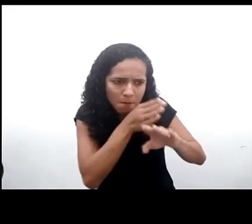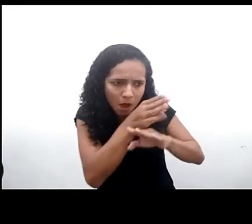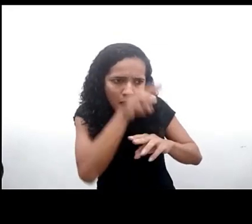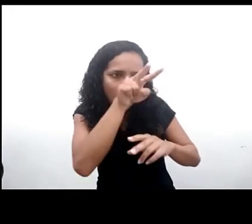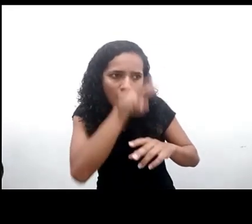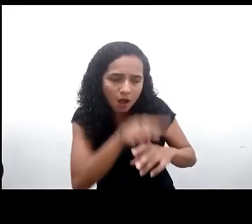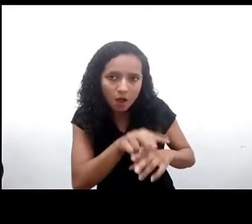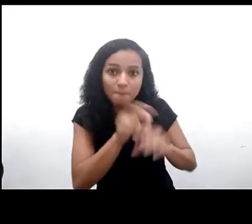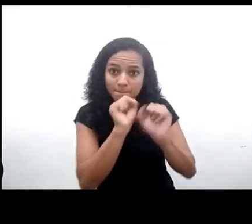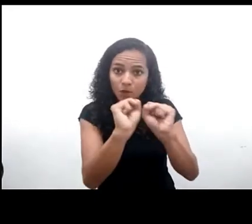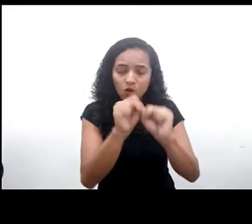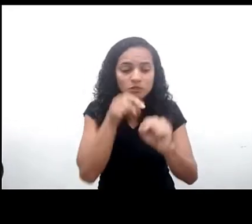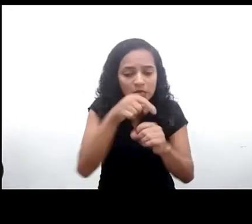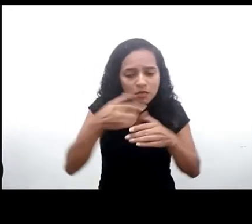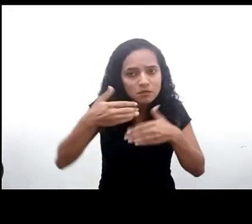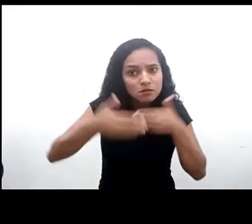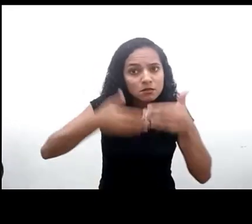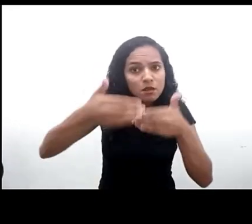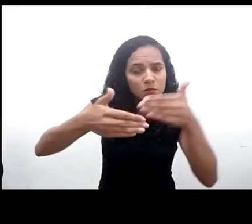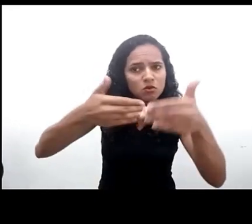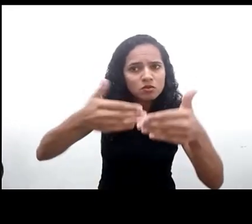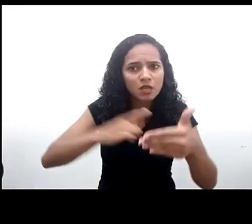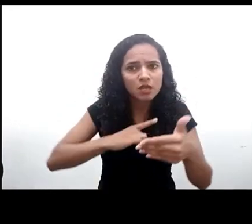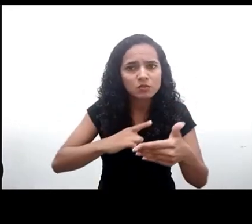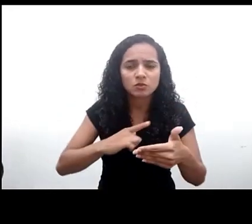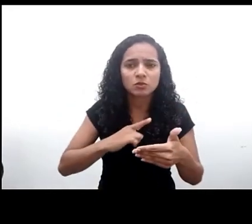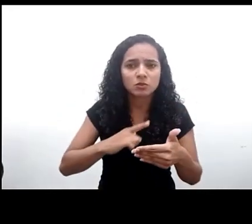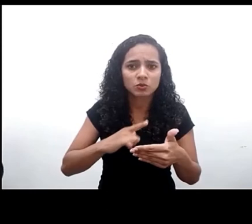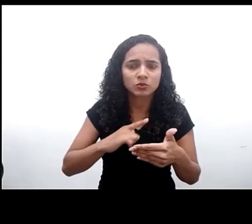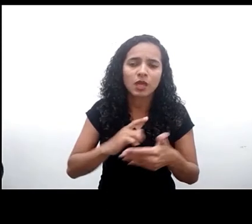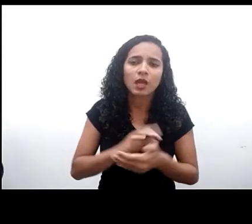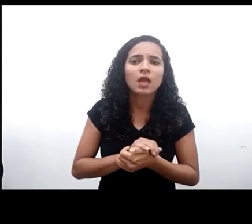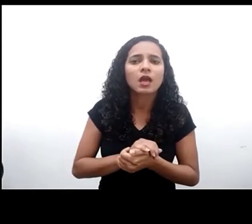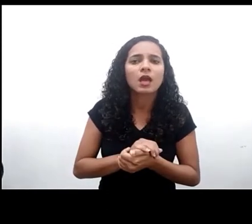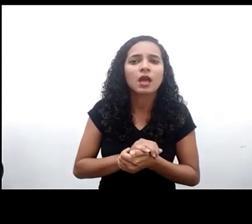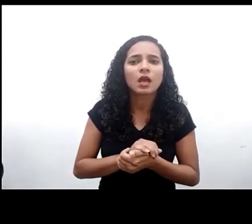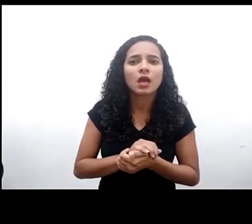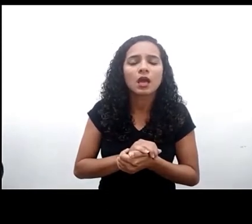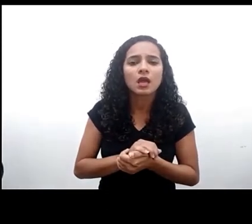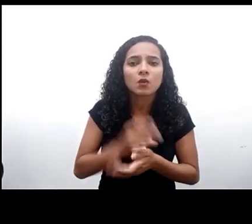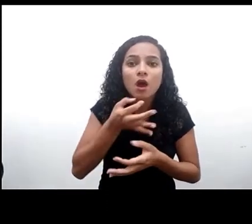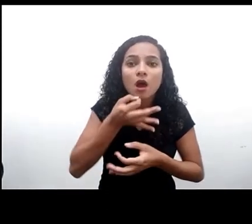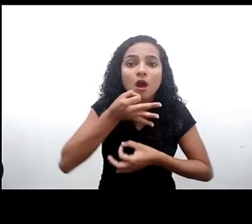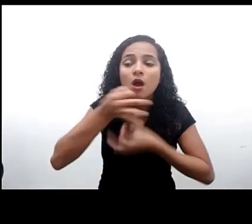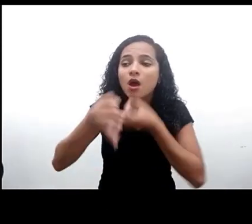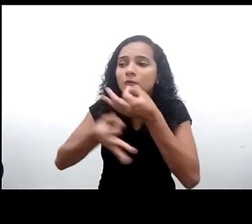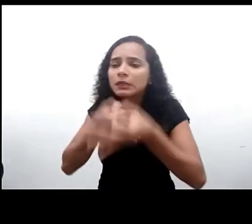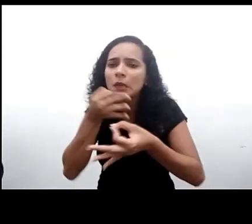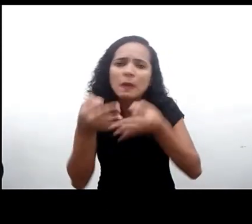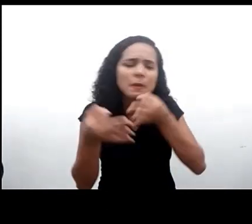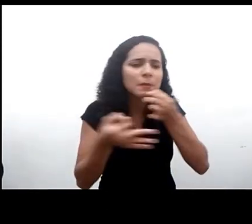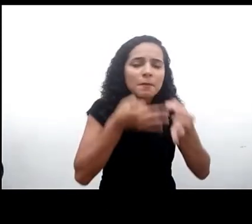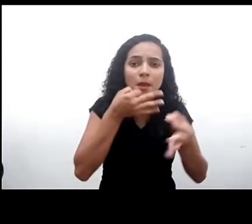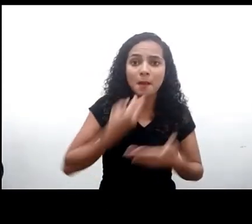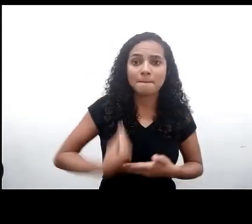E esse processo também contou, como não poderia ser de outra forma, com a opinião e participação de